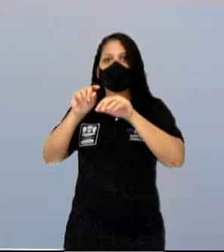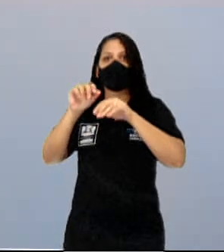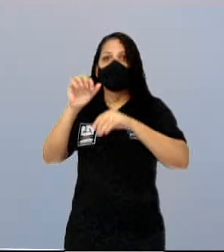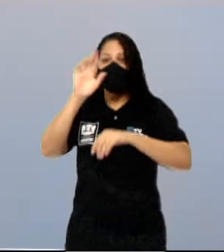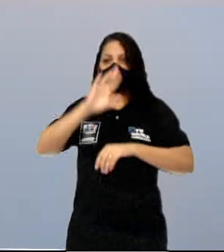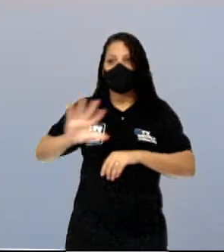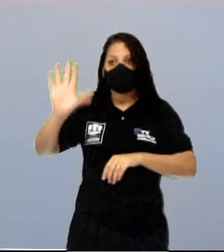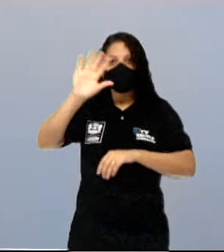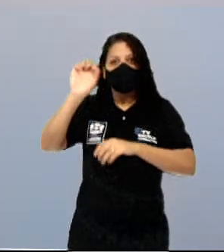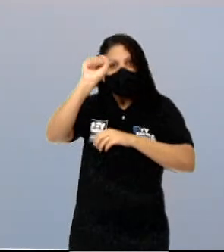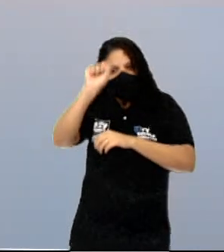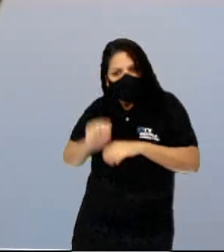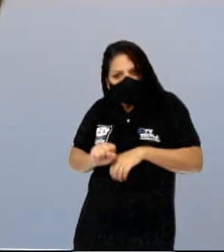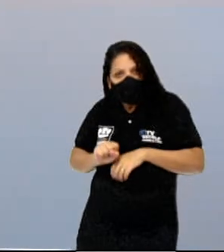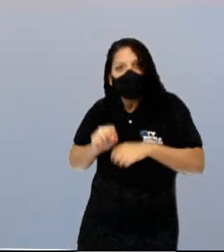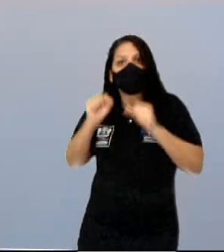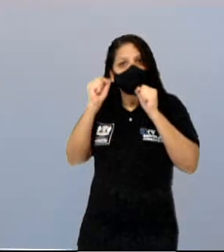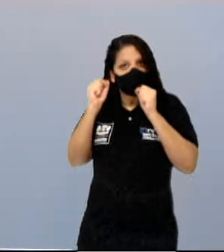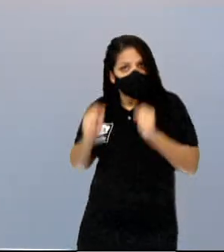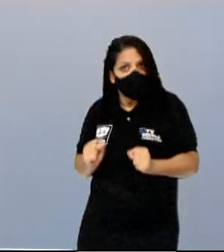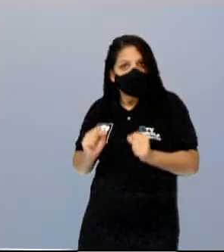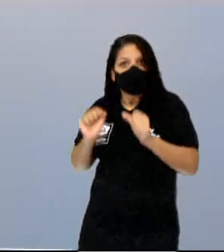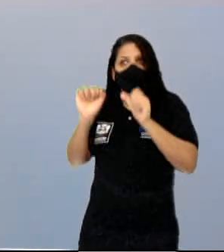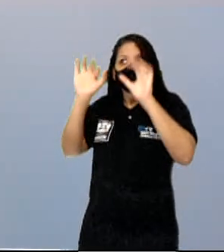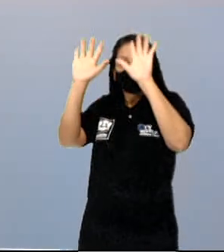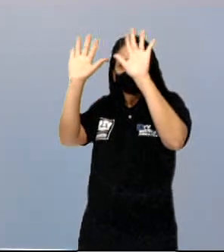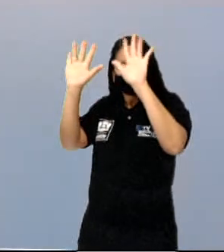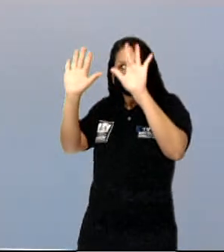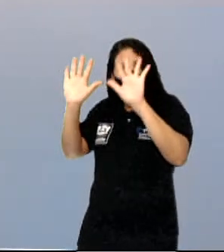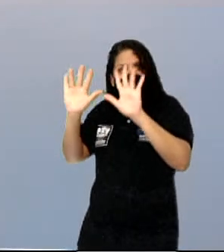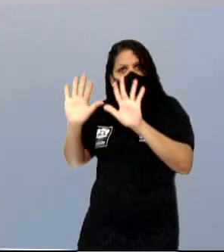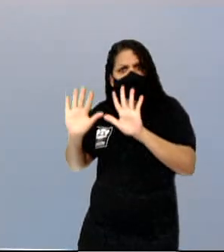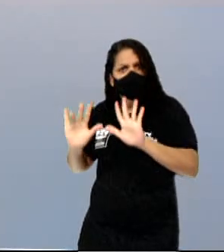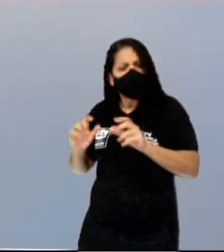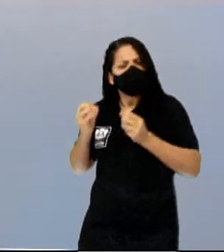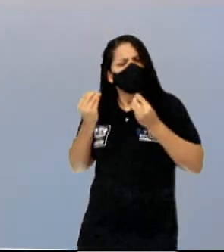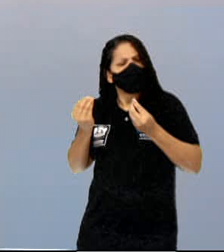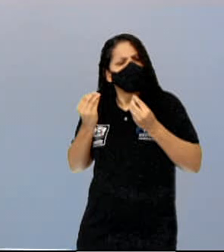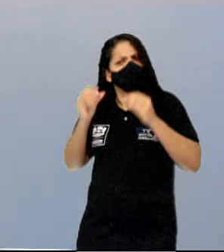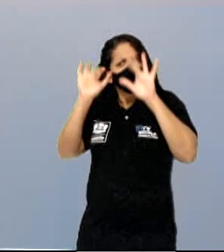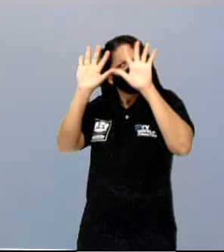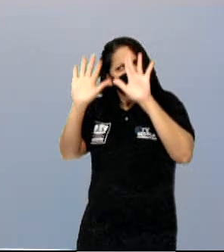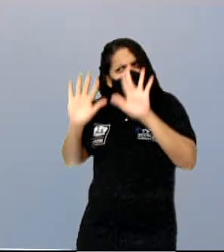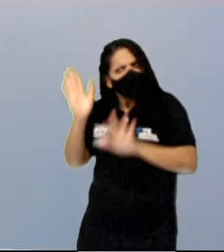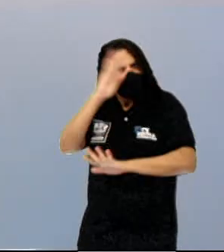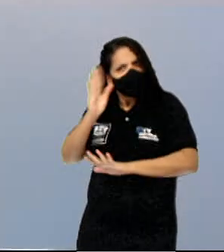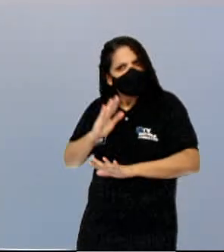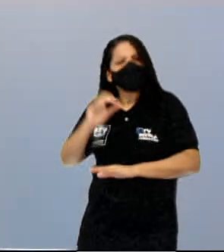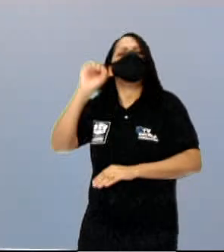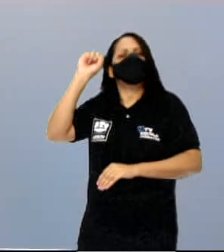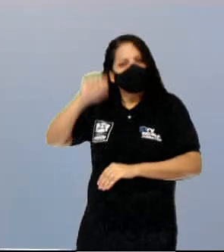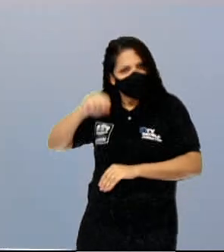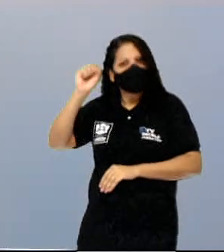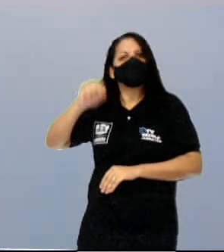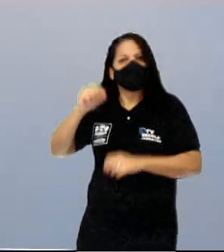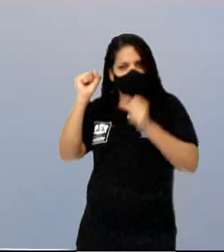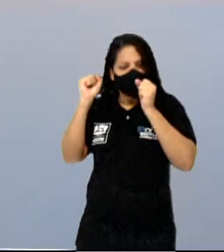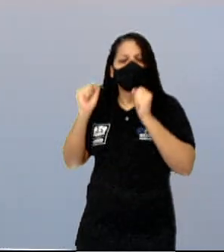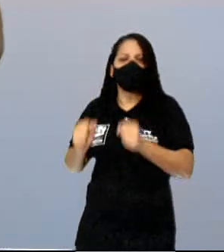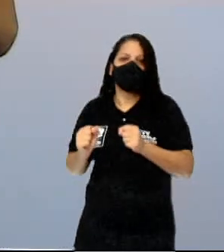Rocha? Neve no Brasil? Pois é, gente, existe. E aí, nessas regiões mais altas, de clima